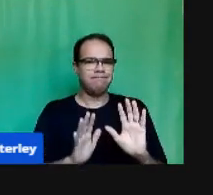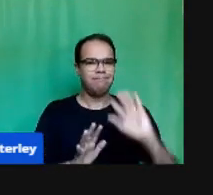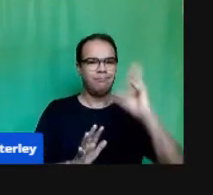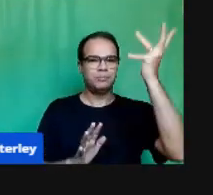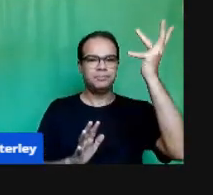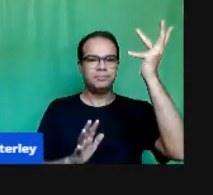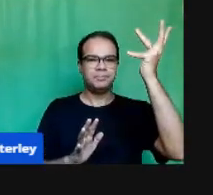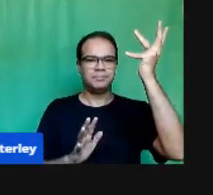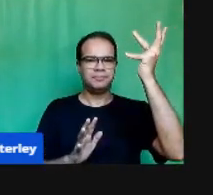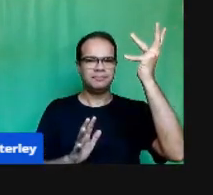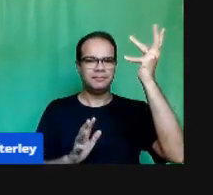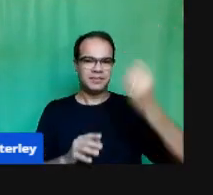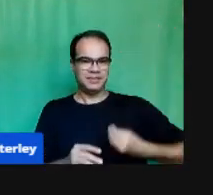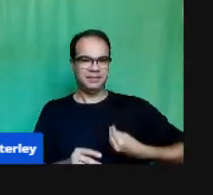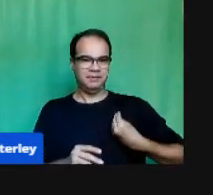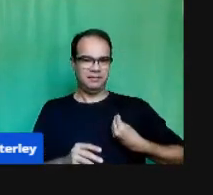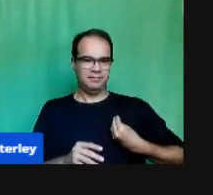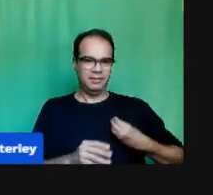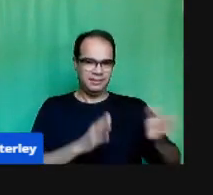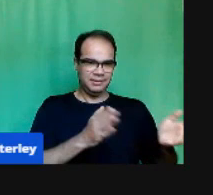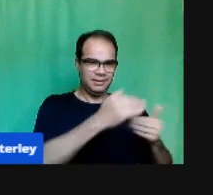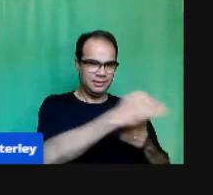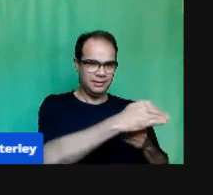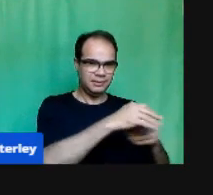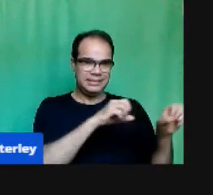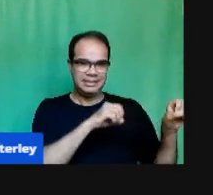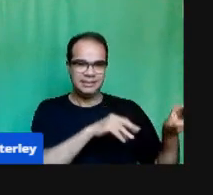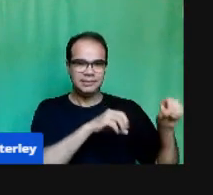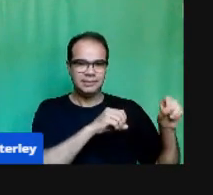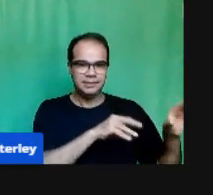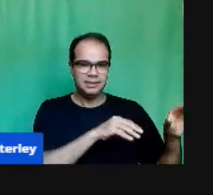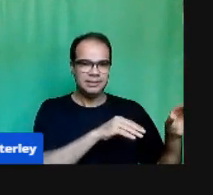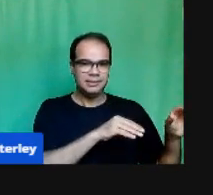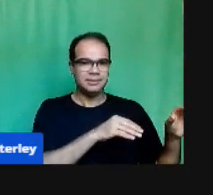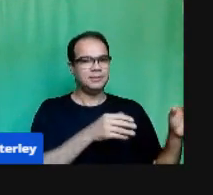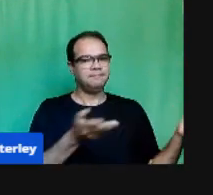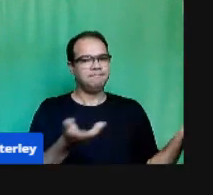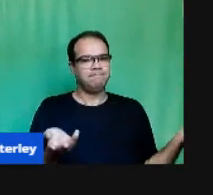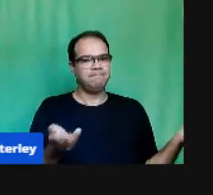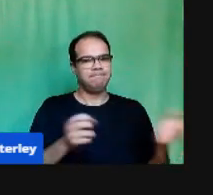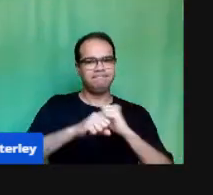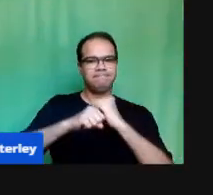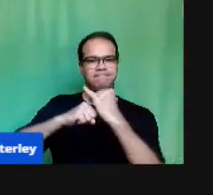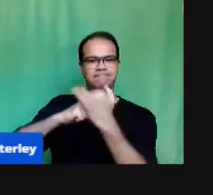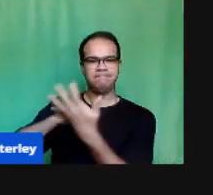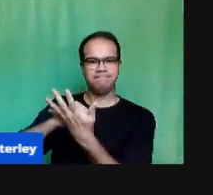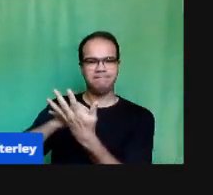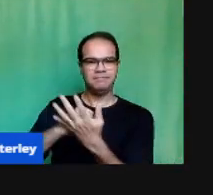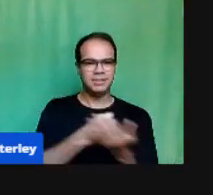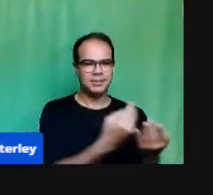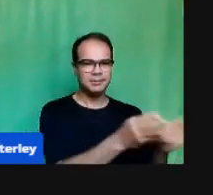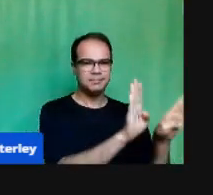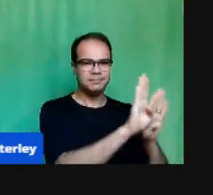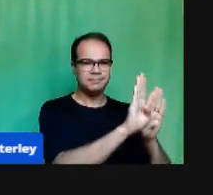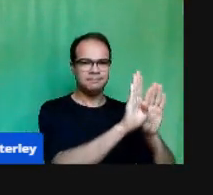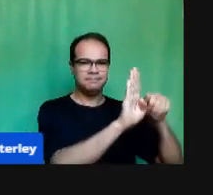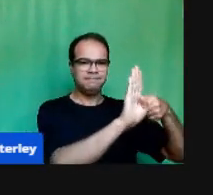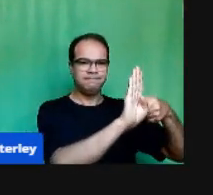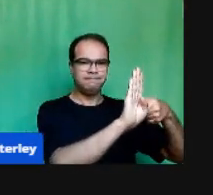presencial Essa interrupção Foi um impacto muito grande Tanto para nós